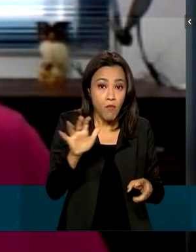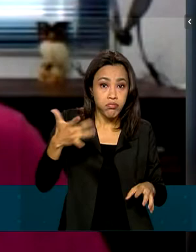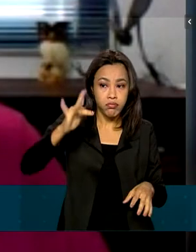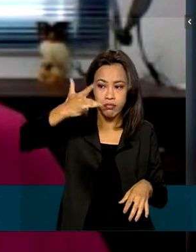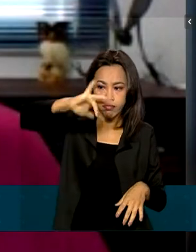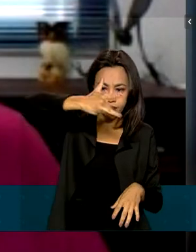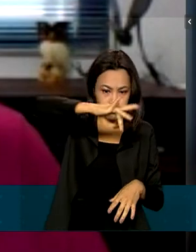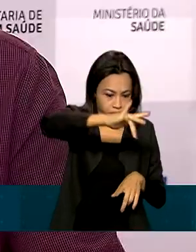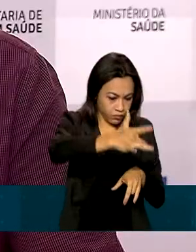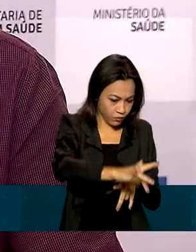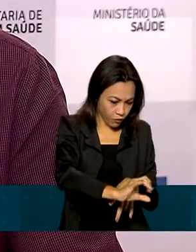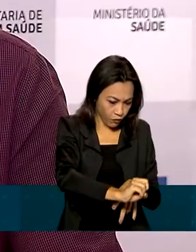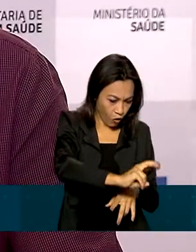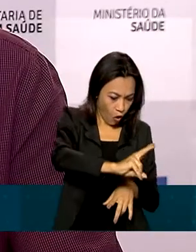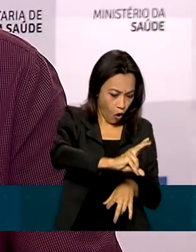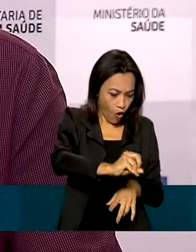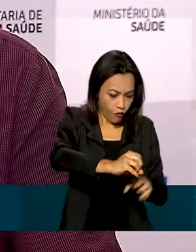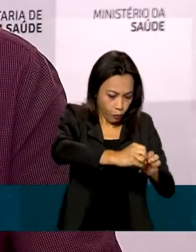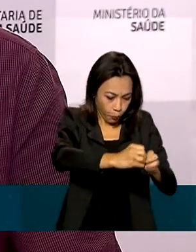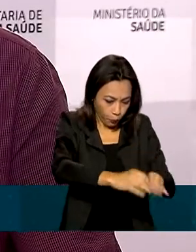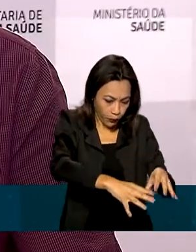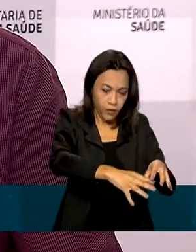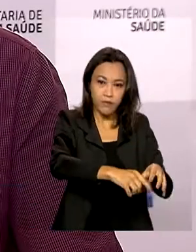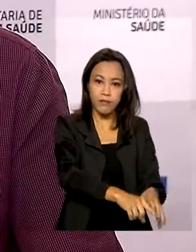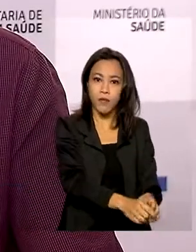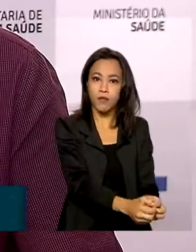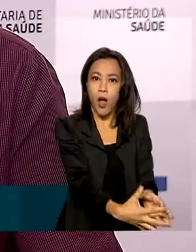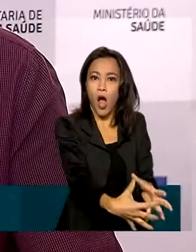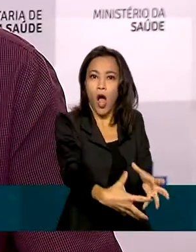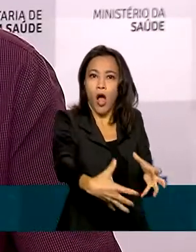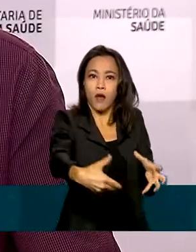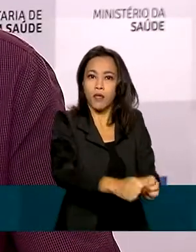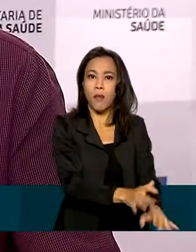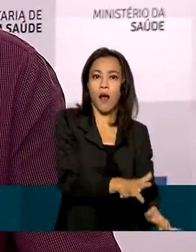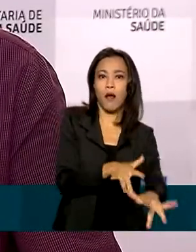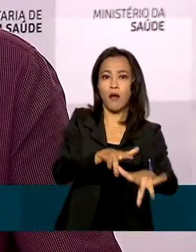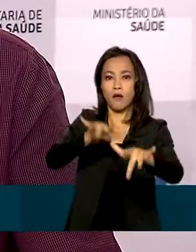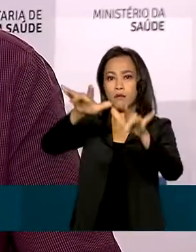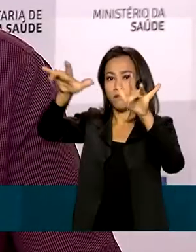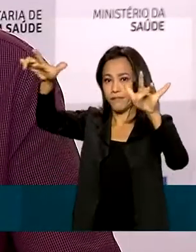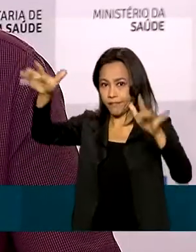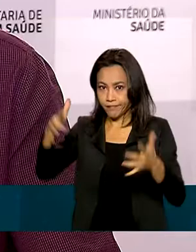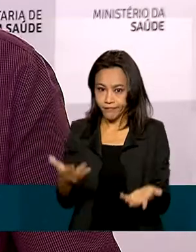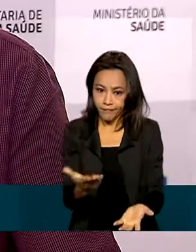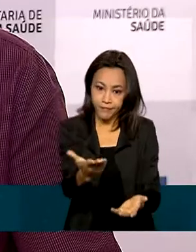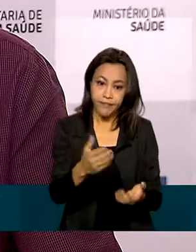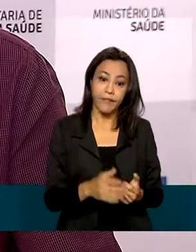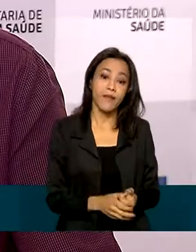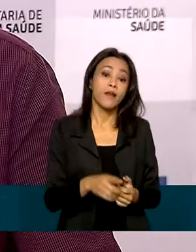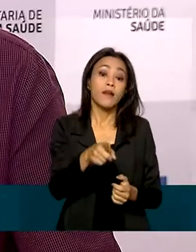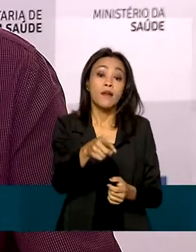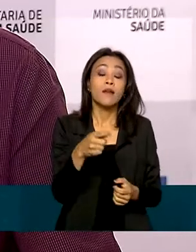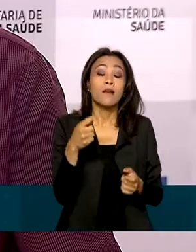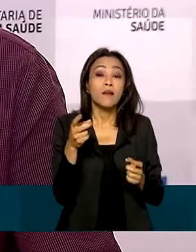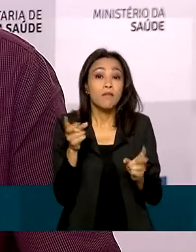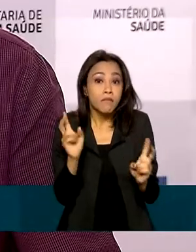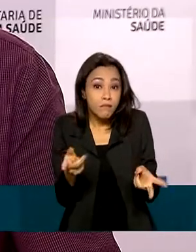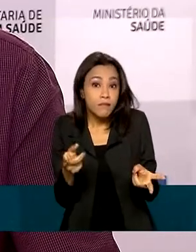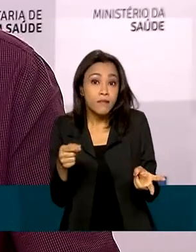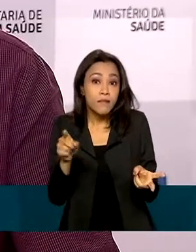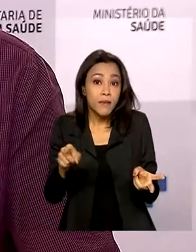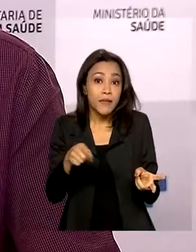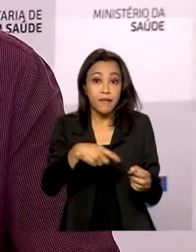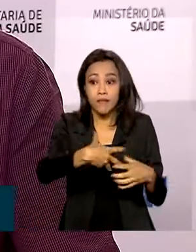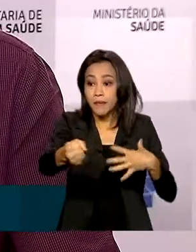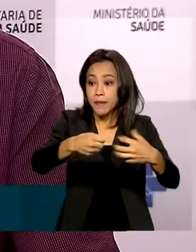os ovos. A ação principal é evitar que o mosquito nasça e eu não tenha uma população que possa manter a transmissão